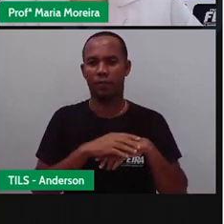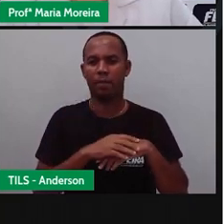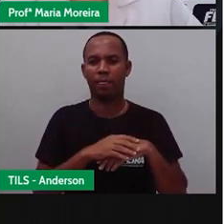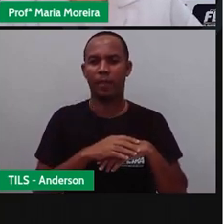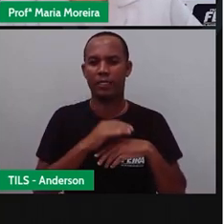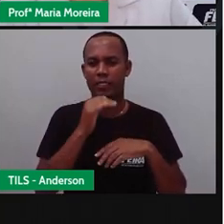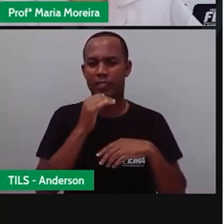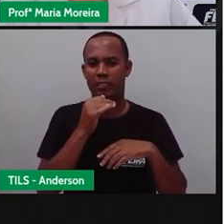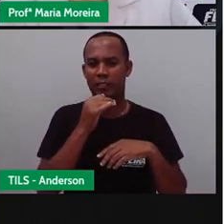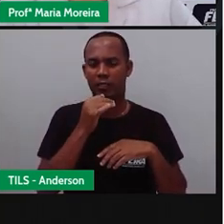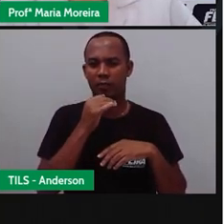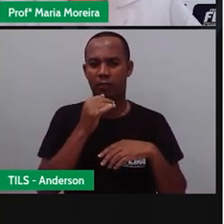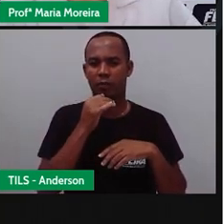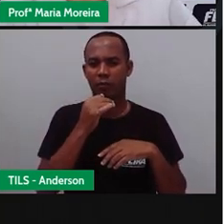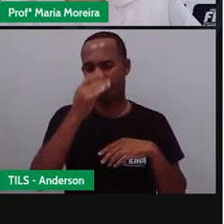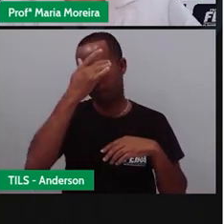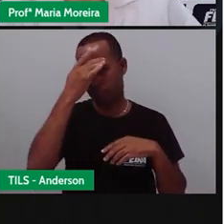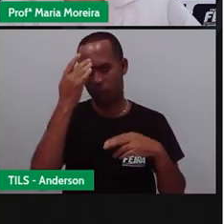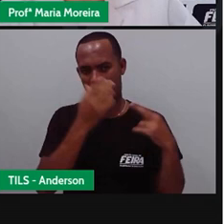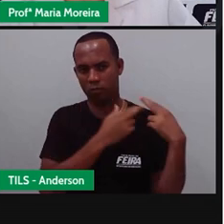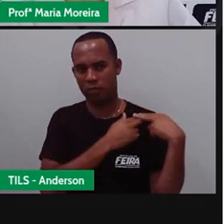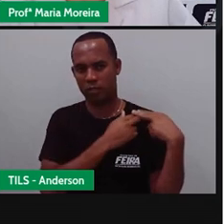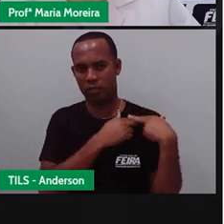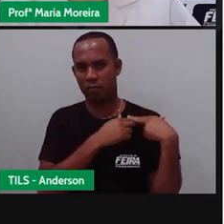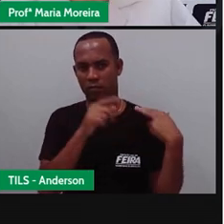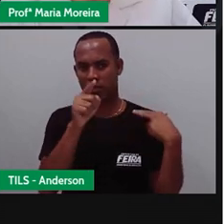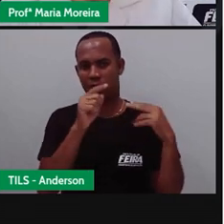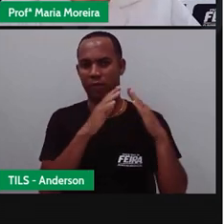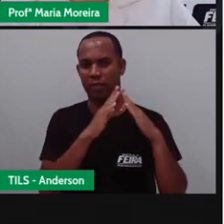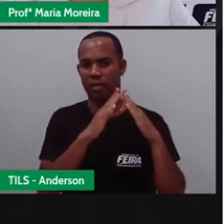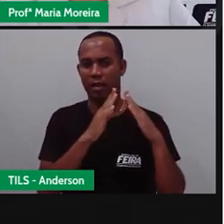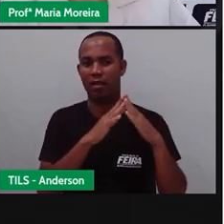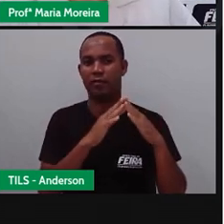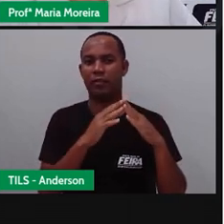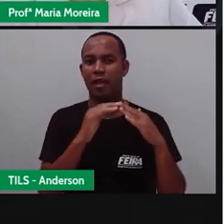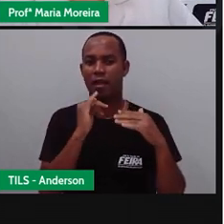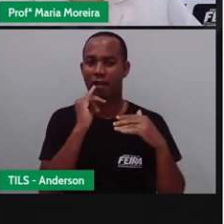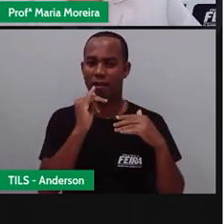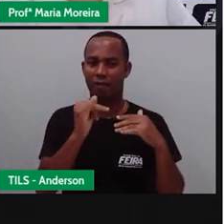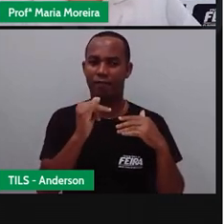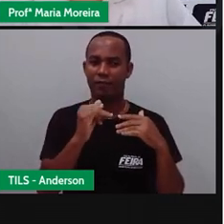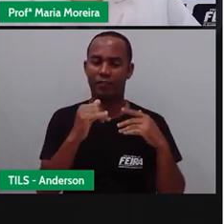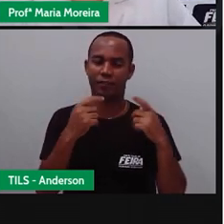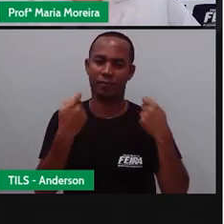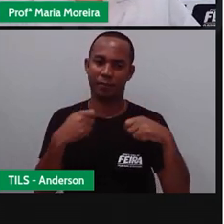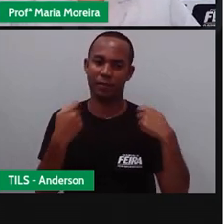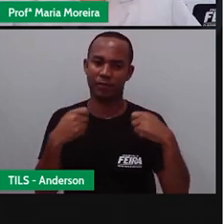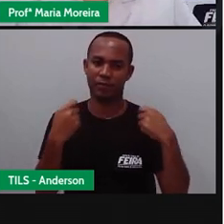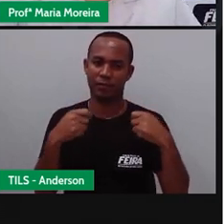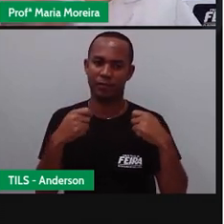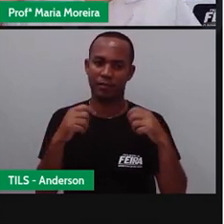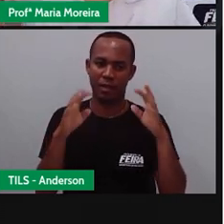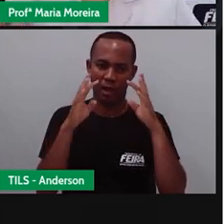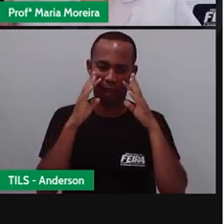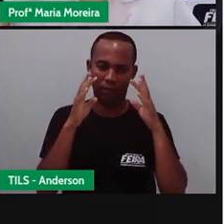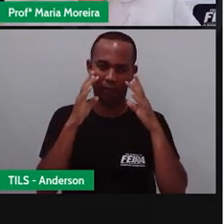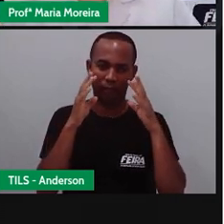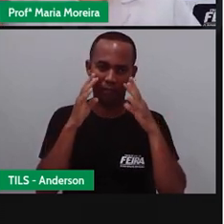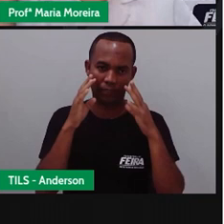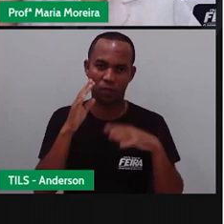Então, se os responsáveis de vocês utilizam aí tanto a bicicleta como a moto, tem que ter a tensão